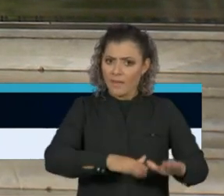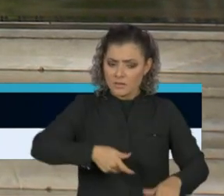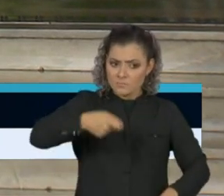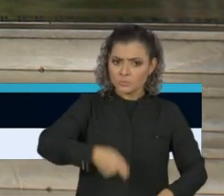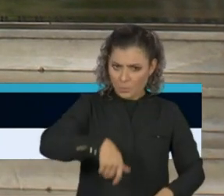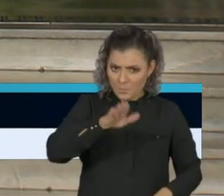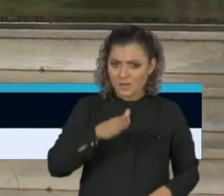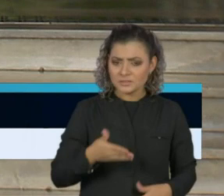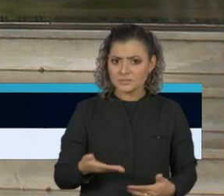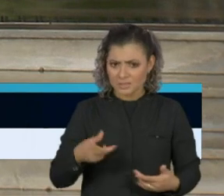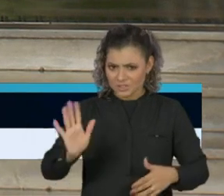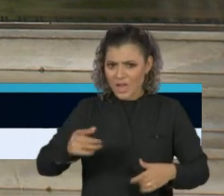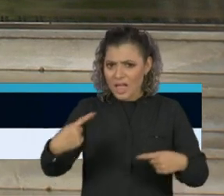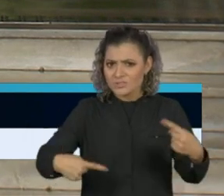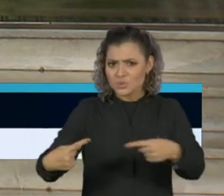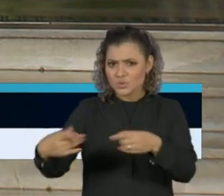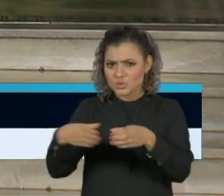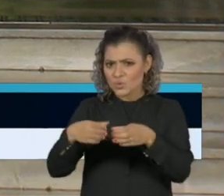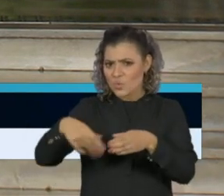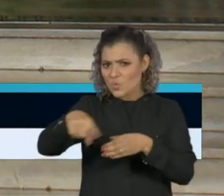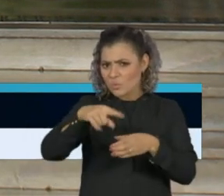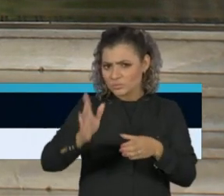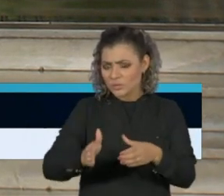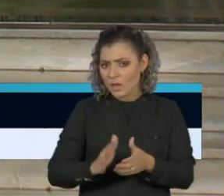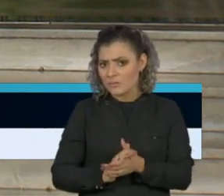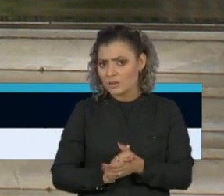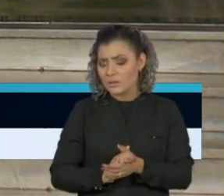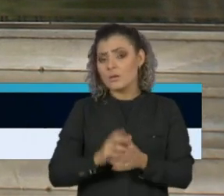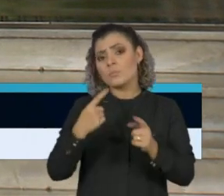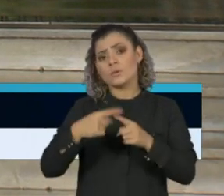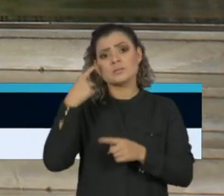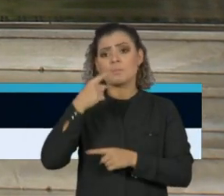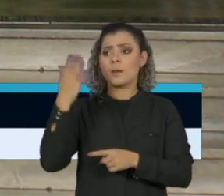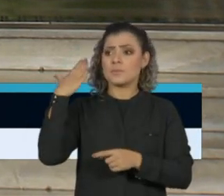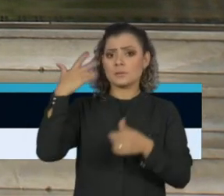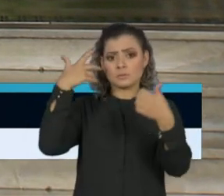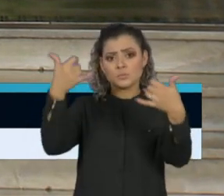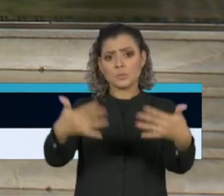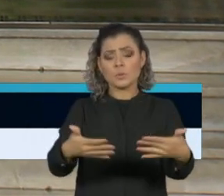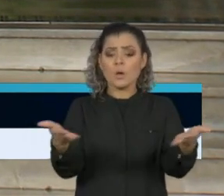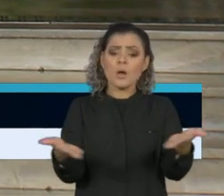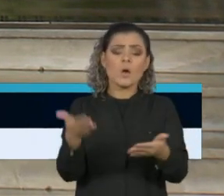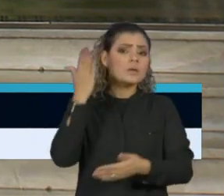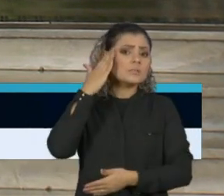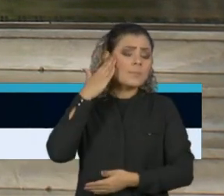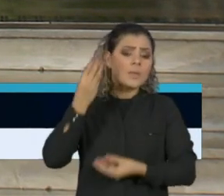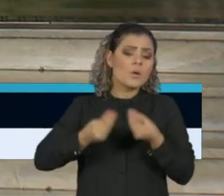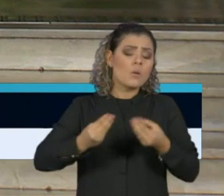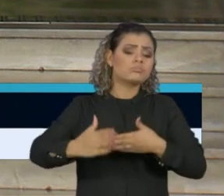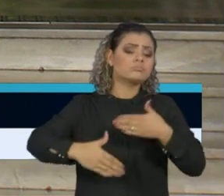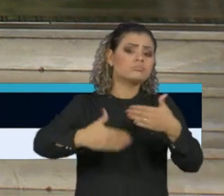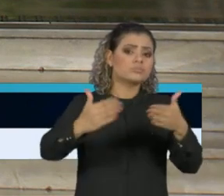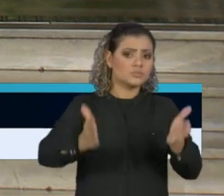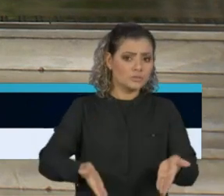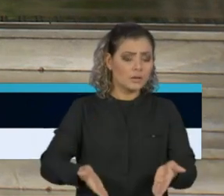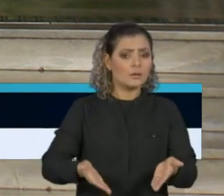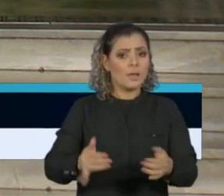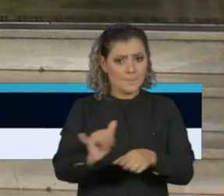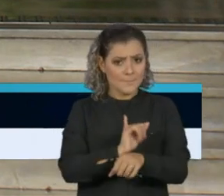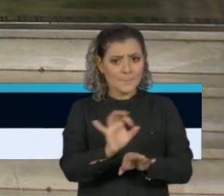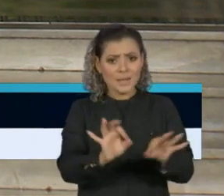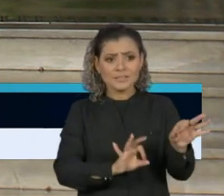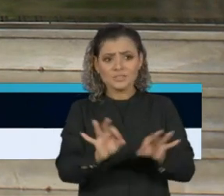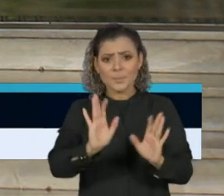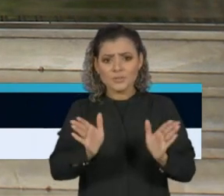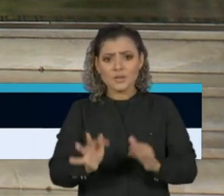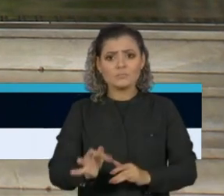sendo discutido em algum momento ainda. O senhor tocou nesse assunto semana passada. Eu queria saber o que avançou nisso, se já há algum planejamento do que deve ser